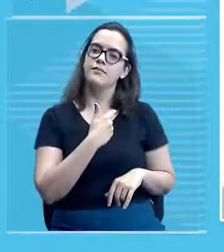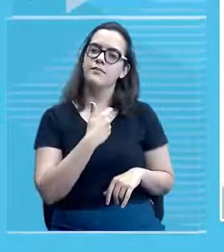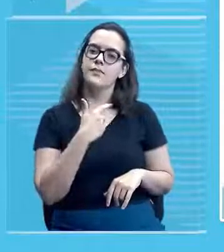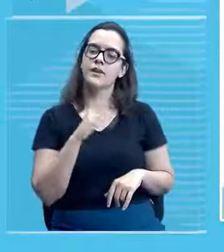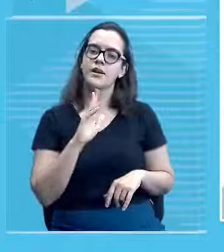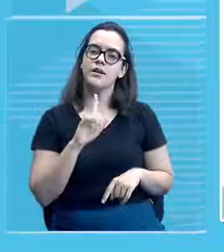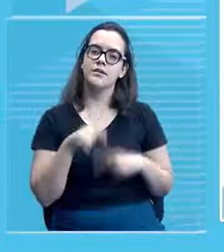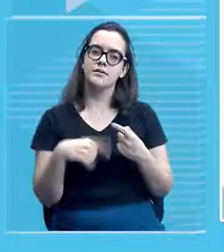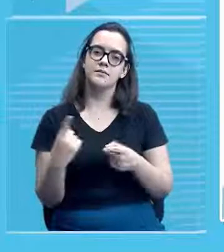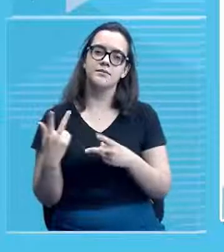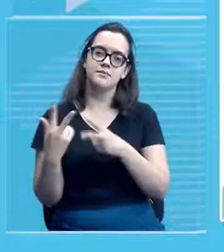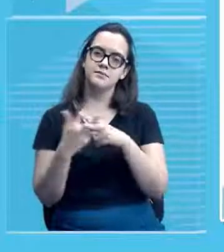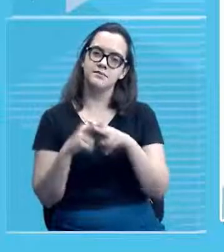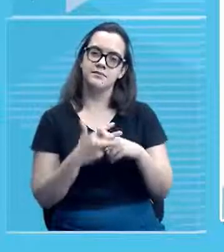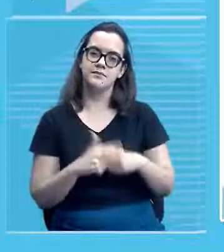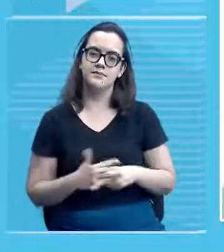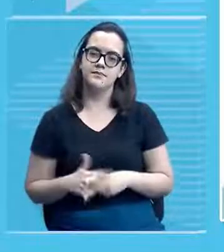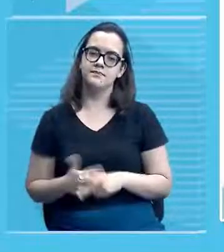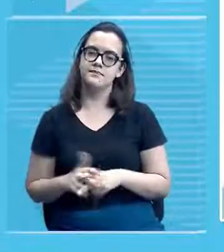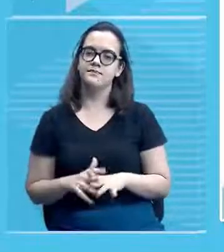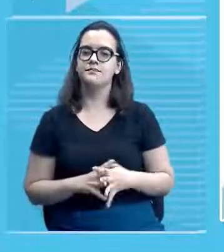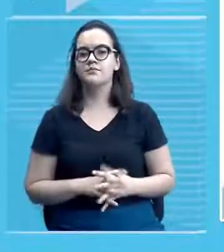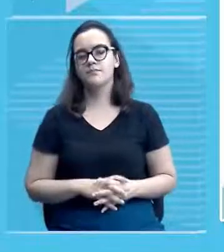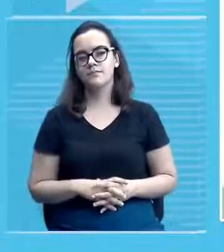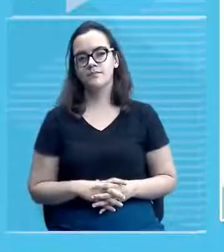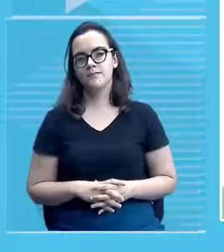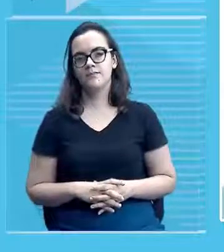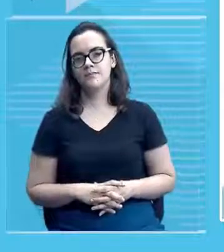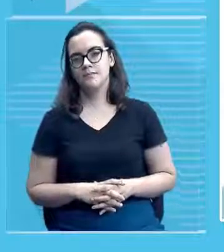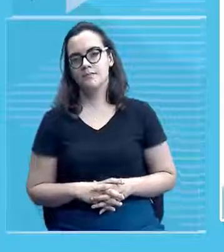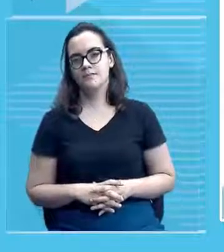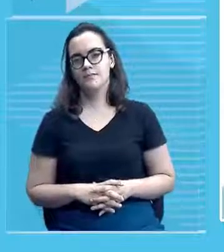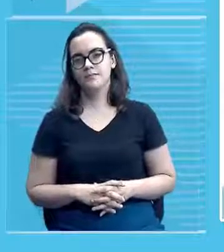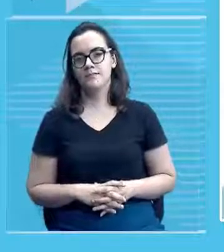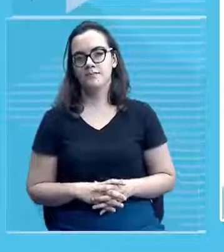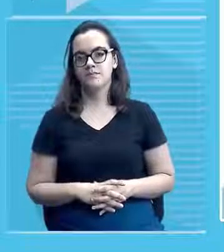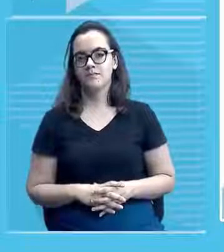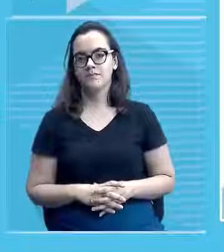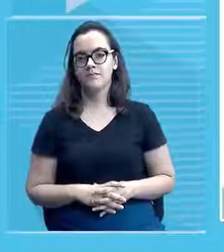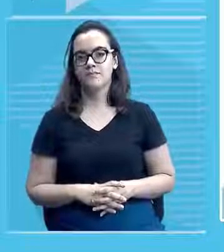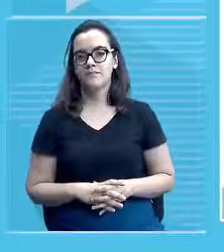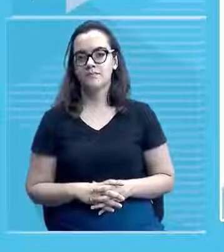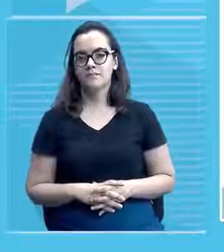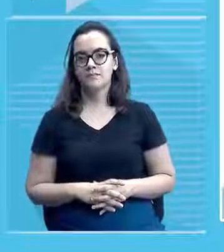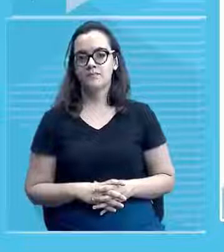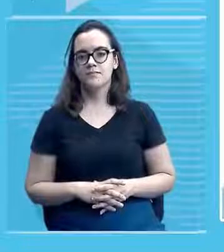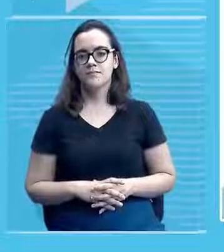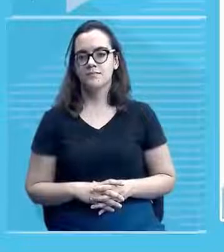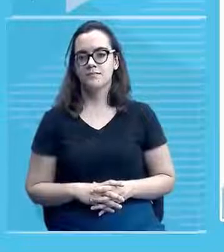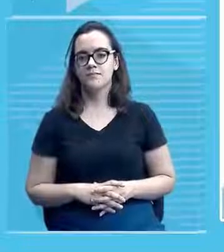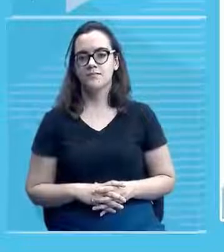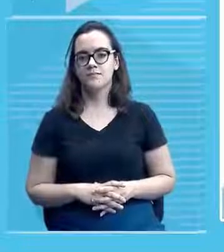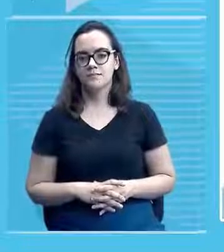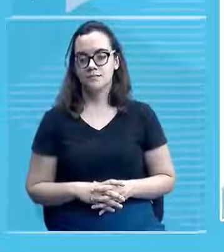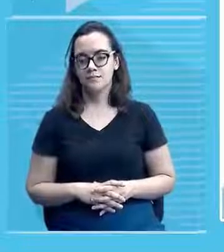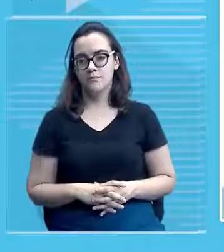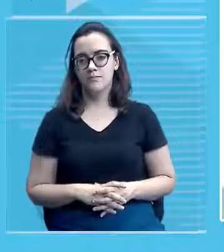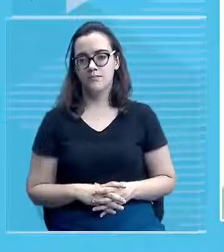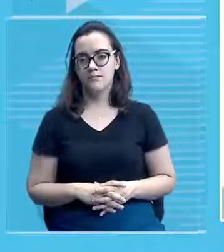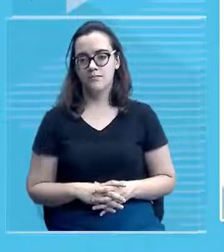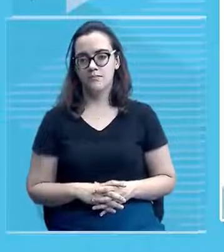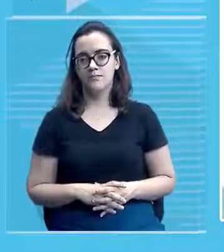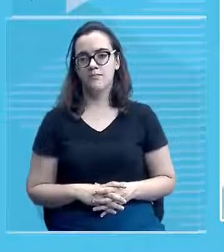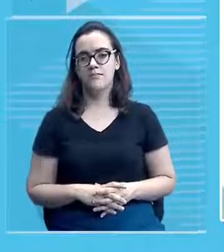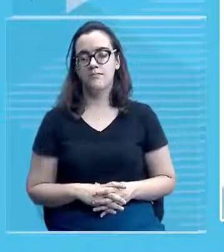museu teve suas peças restauradas e catalogadas então observe que o espaço cultural ele